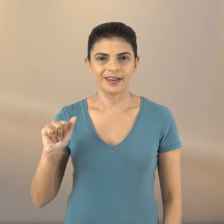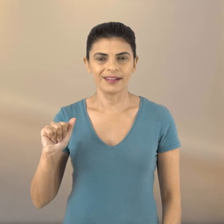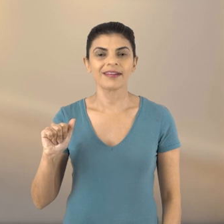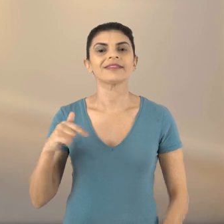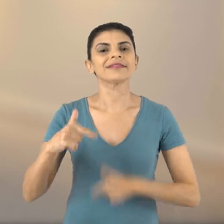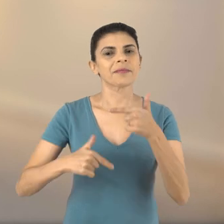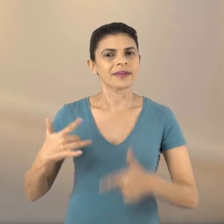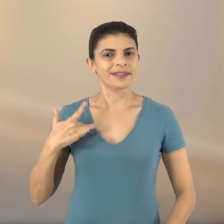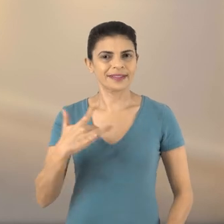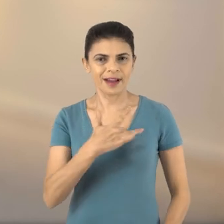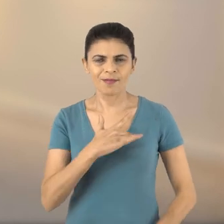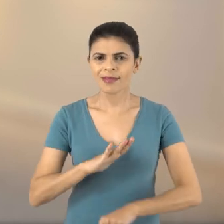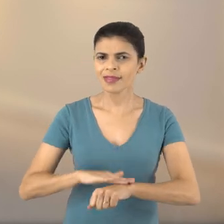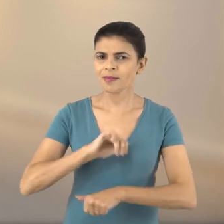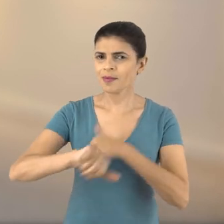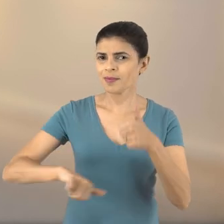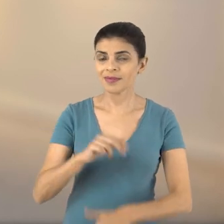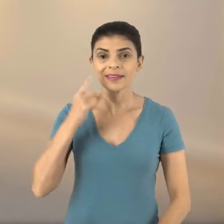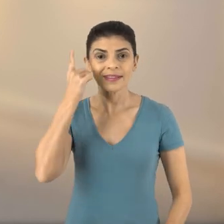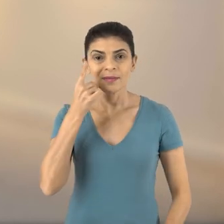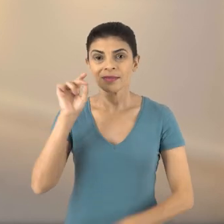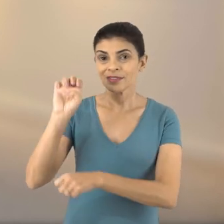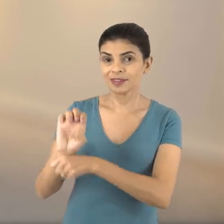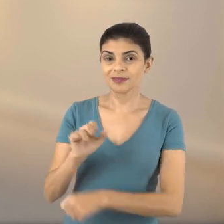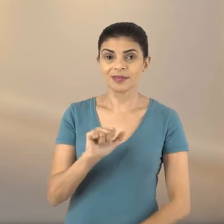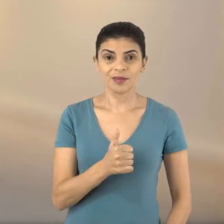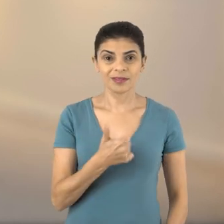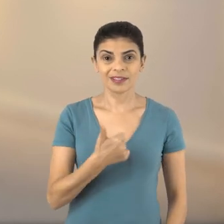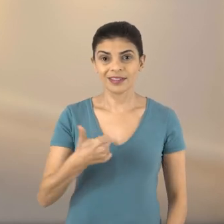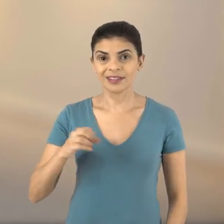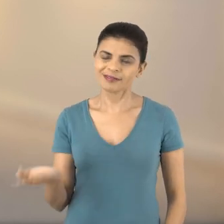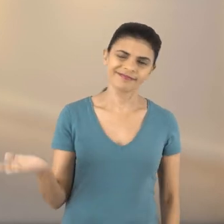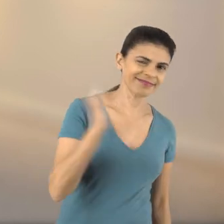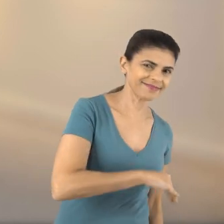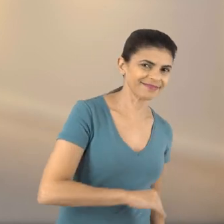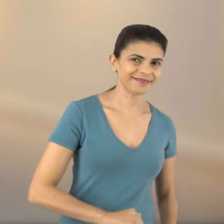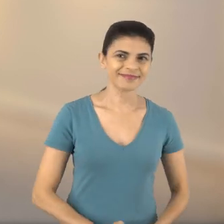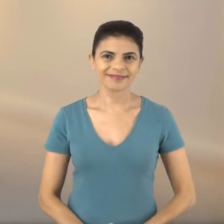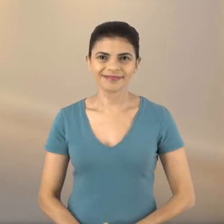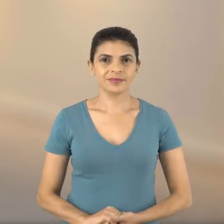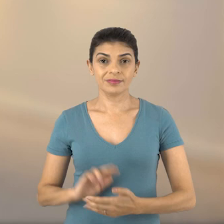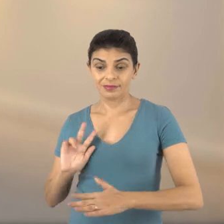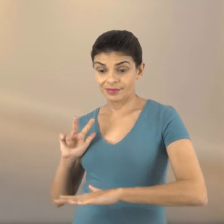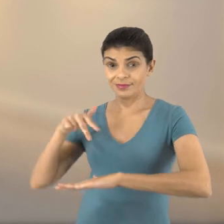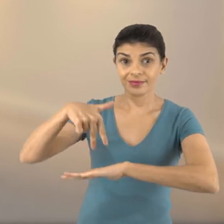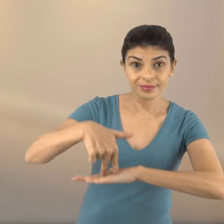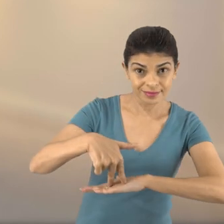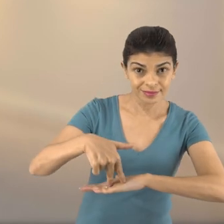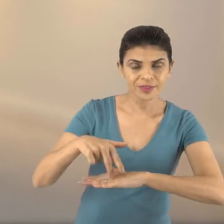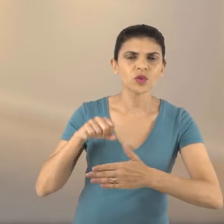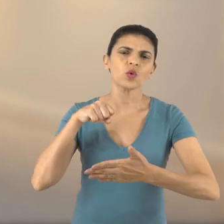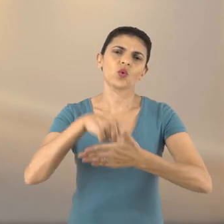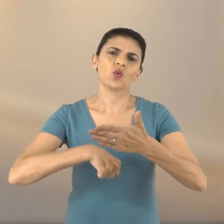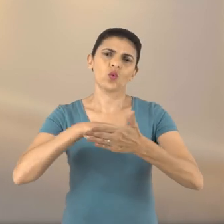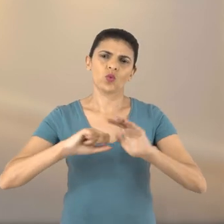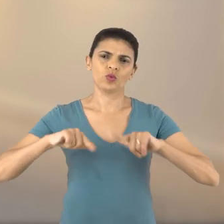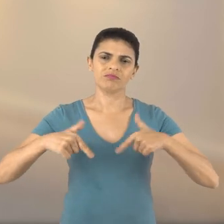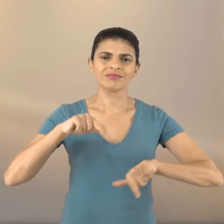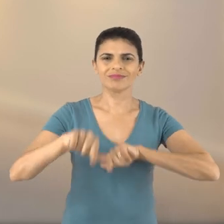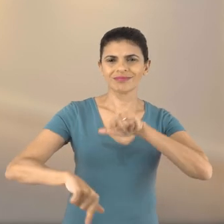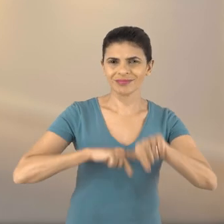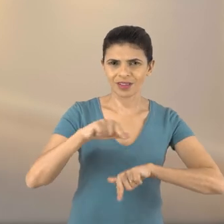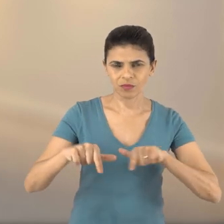Saúde. É tempo de renovar. Deputada estadual, 11110, vem comigo. Cheguei. Na luta pelos